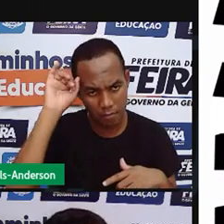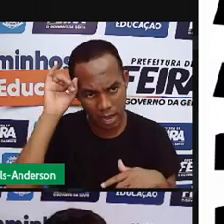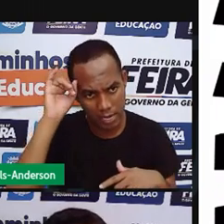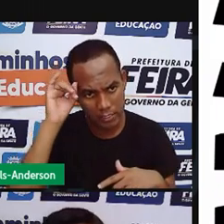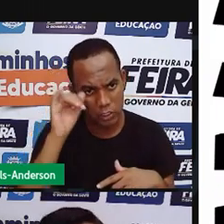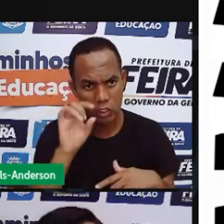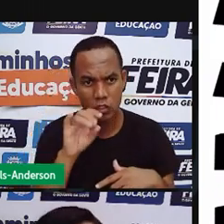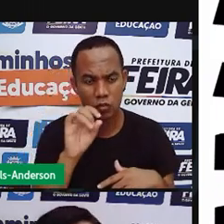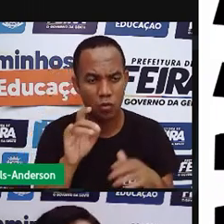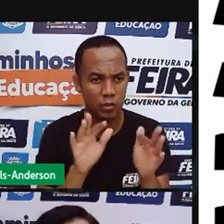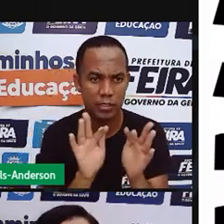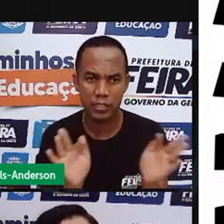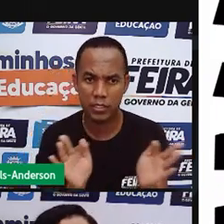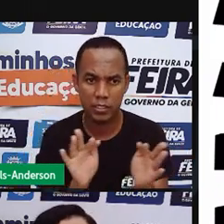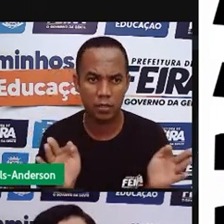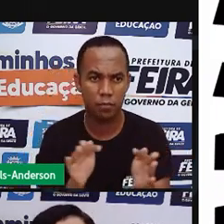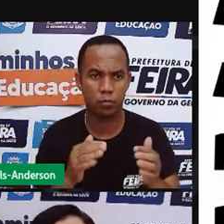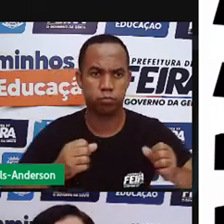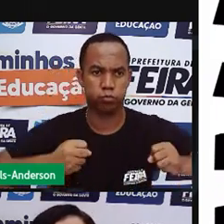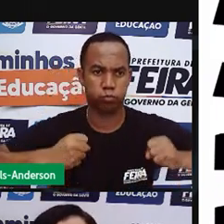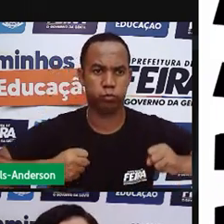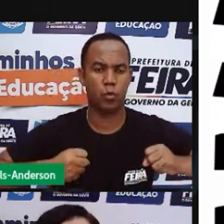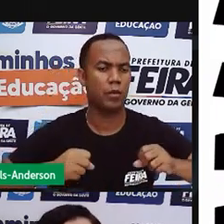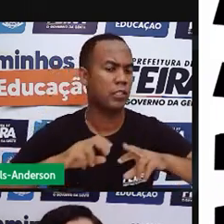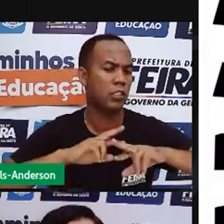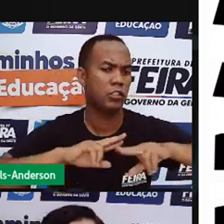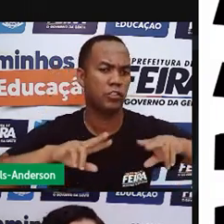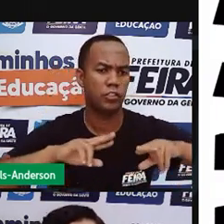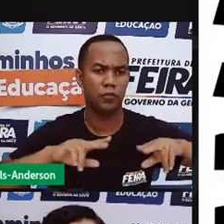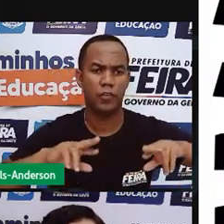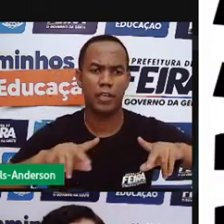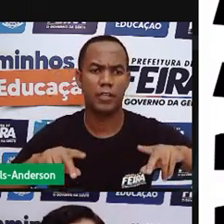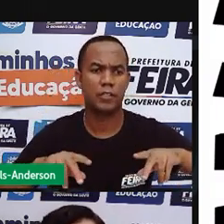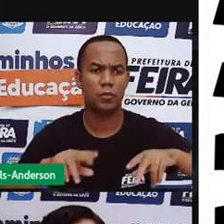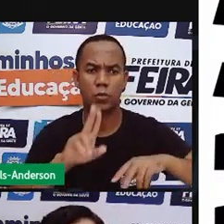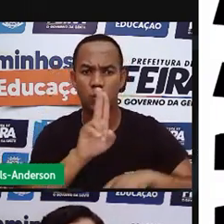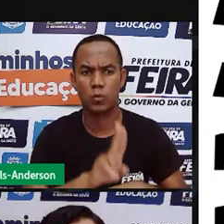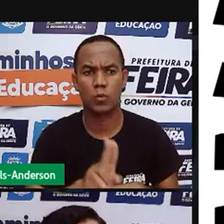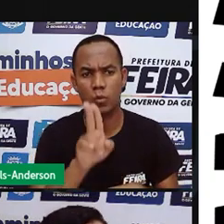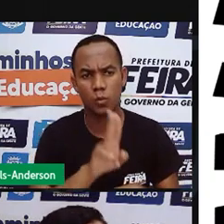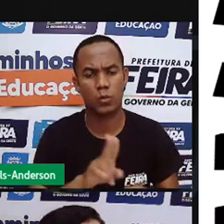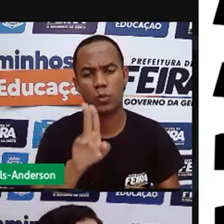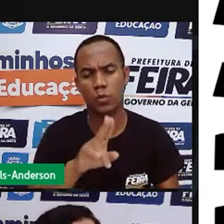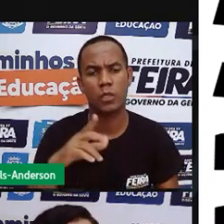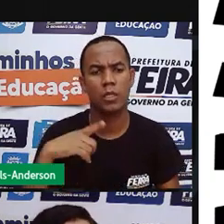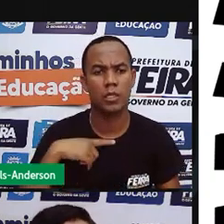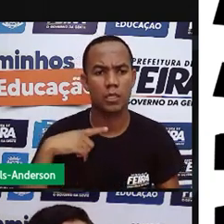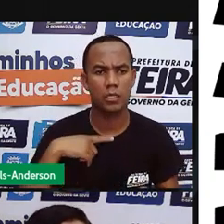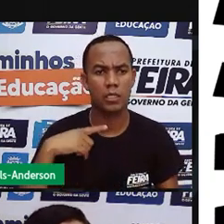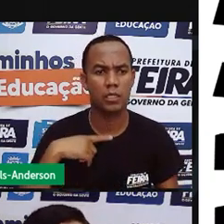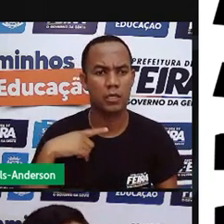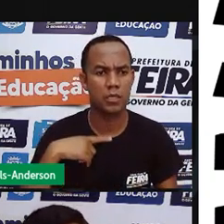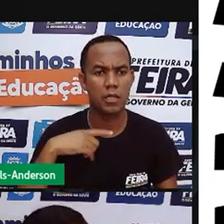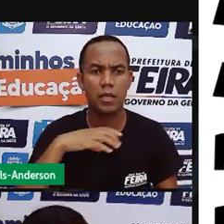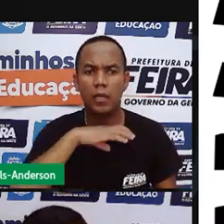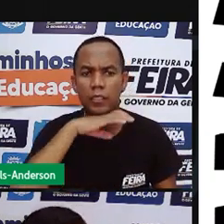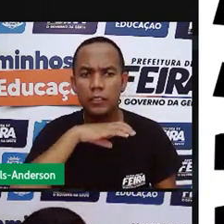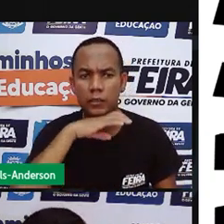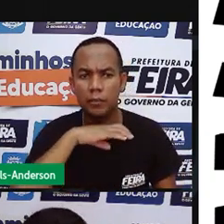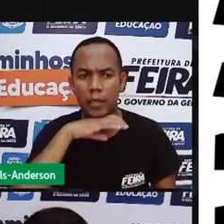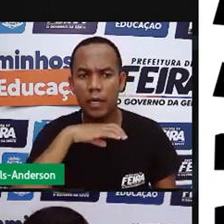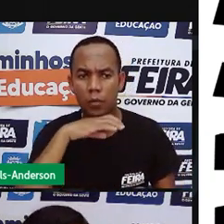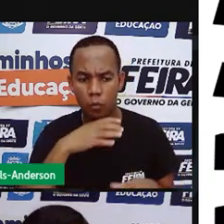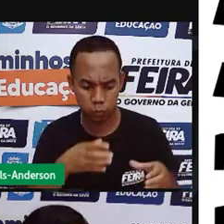porte. Não. Existem várias atividades que são animais criados em